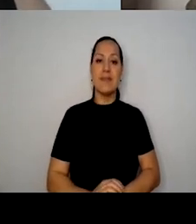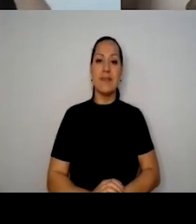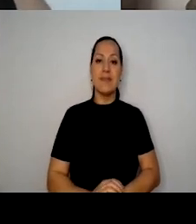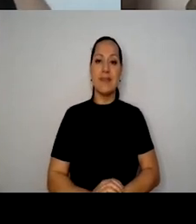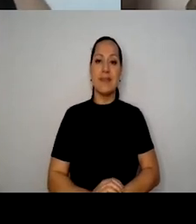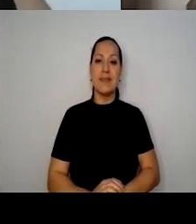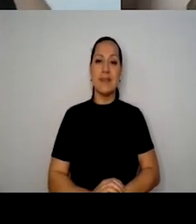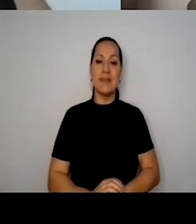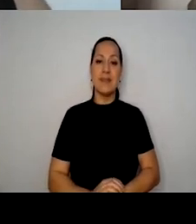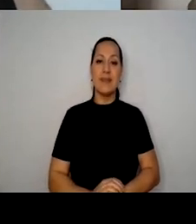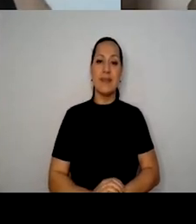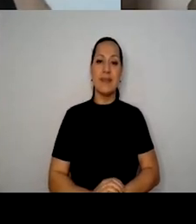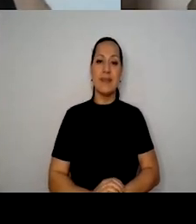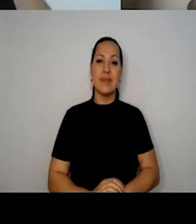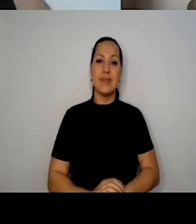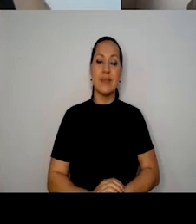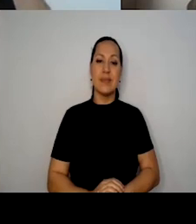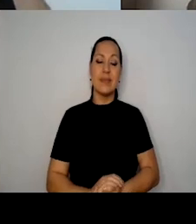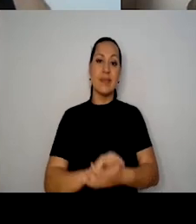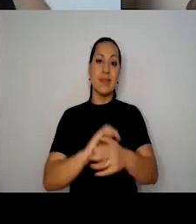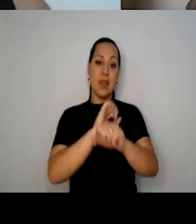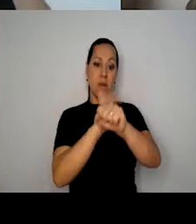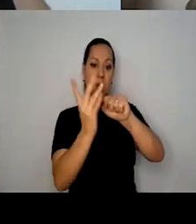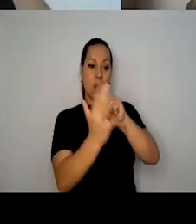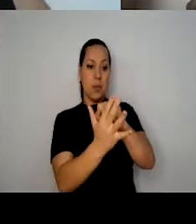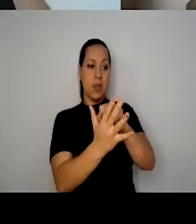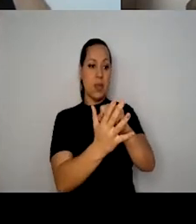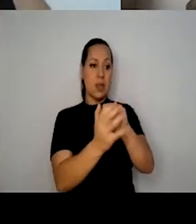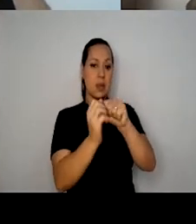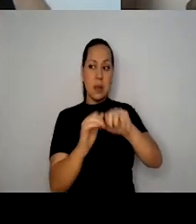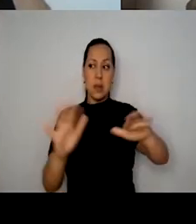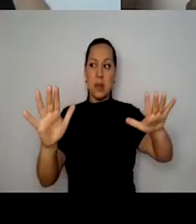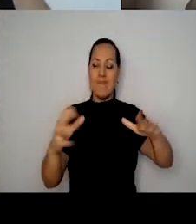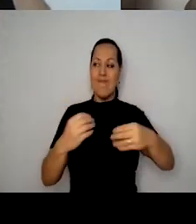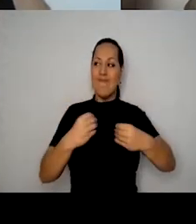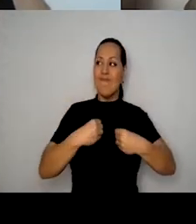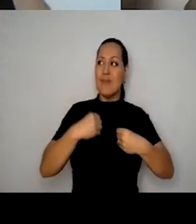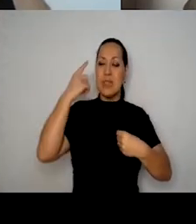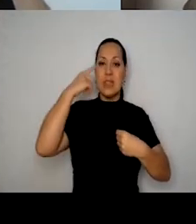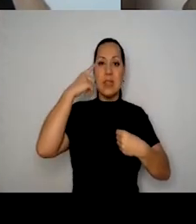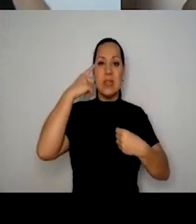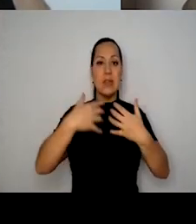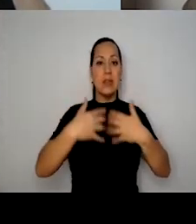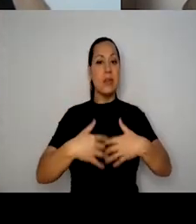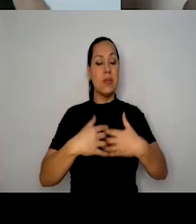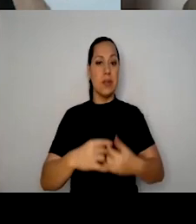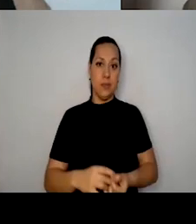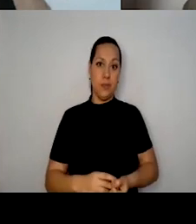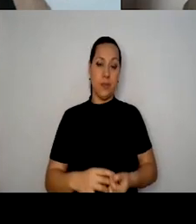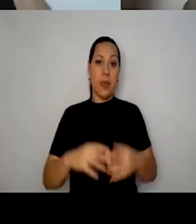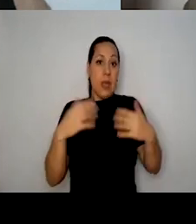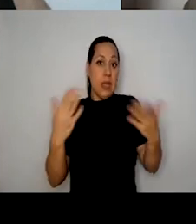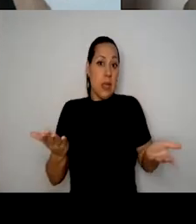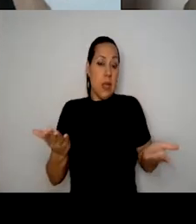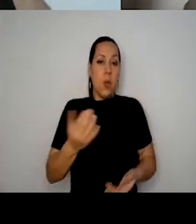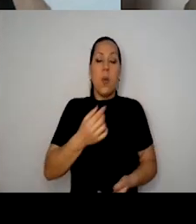para nos fazer pensar, né? Então, o palhaço, a palhaça, ela